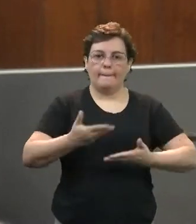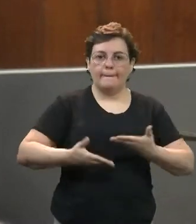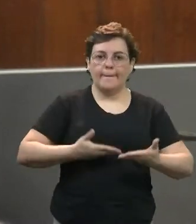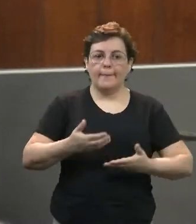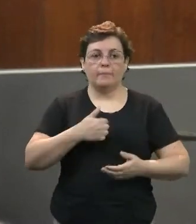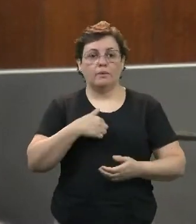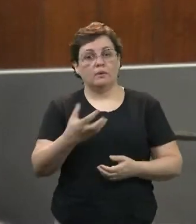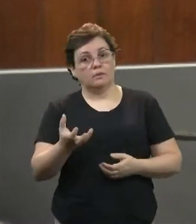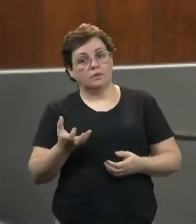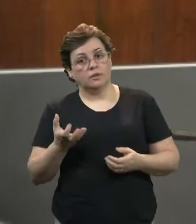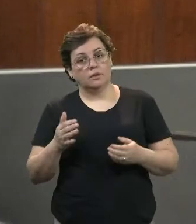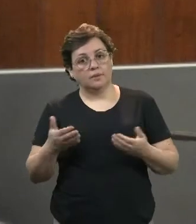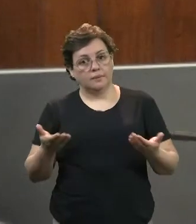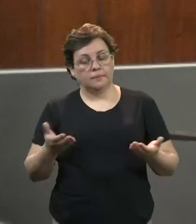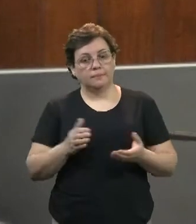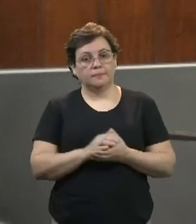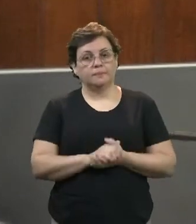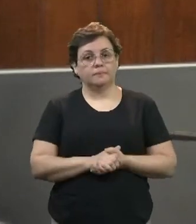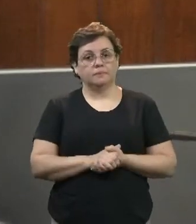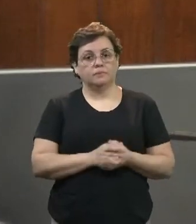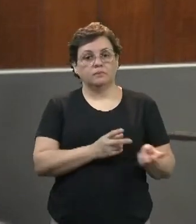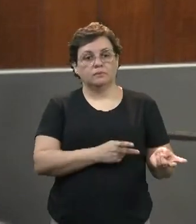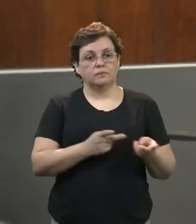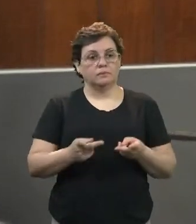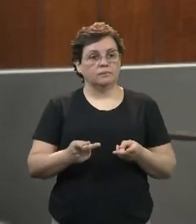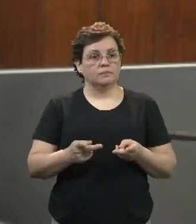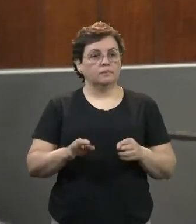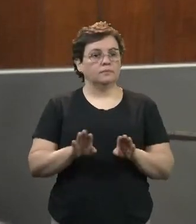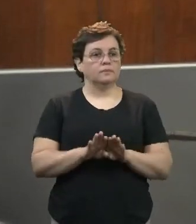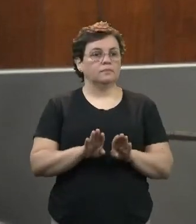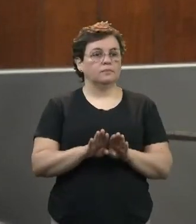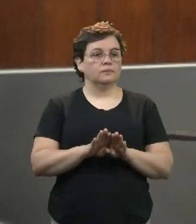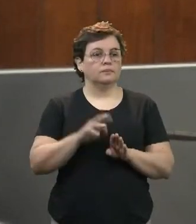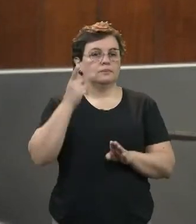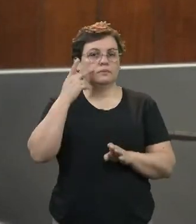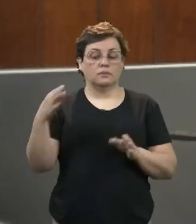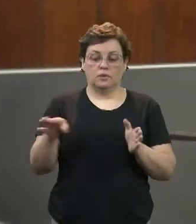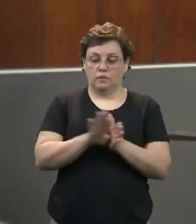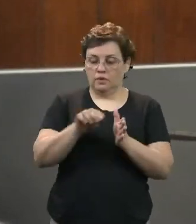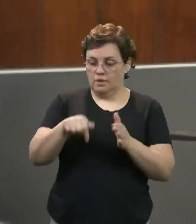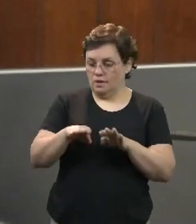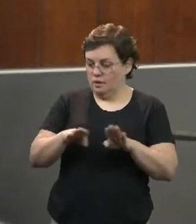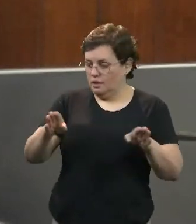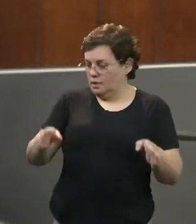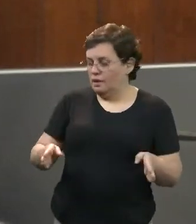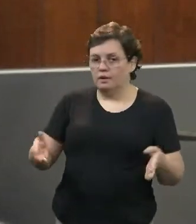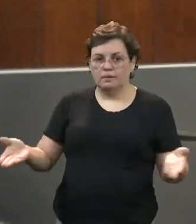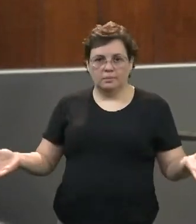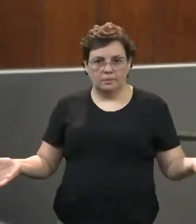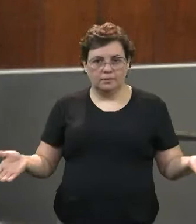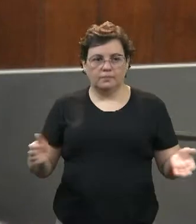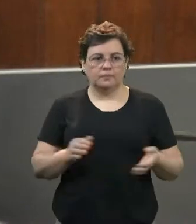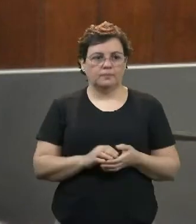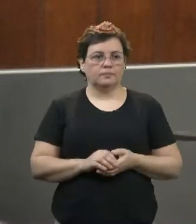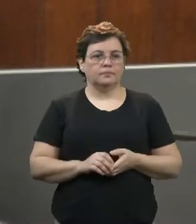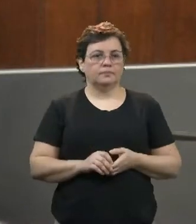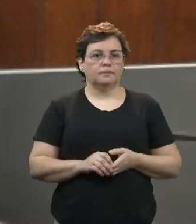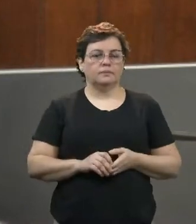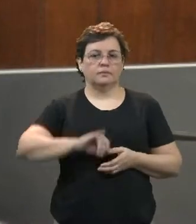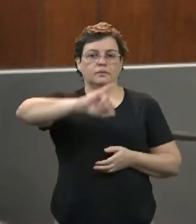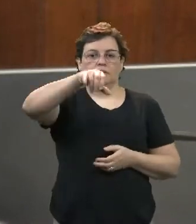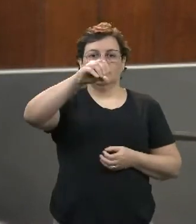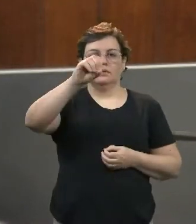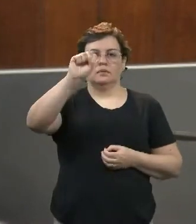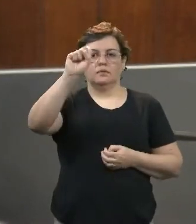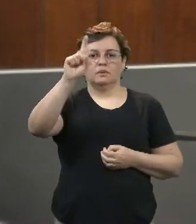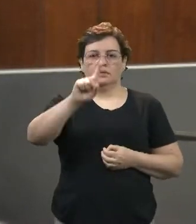Eu queria convidar também, para que fizesse parte da mesa aqui, o Zé Cargos